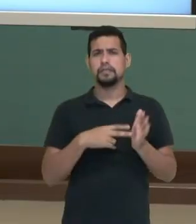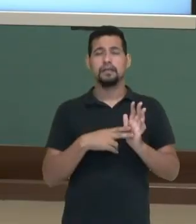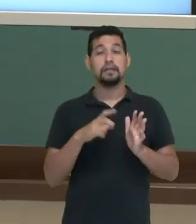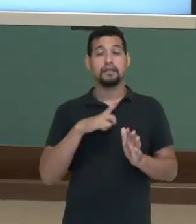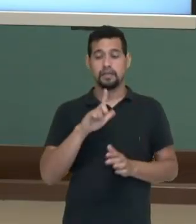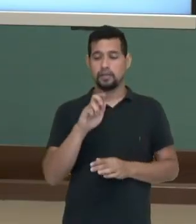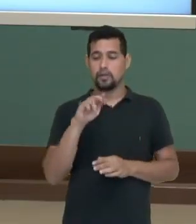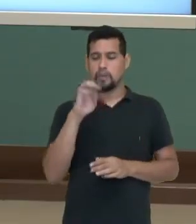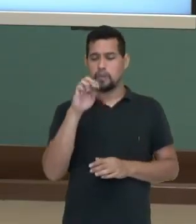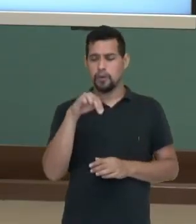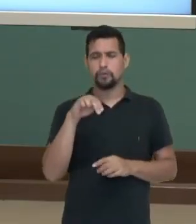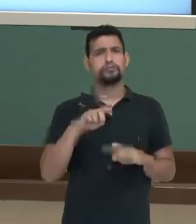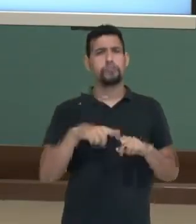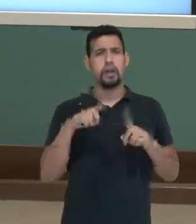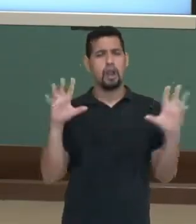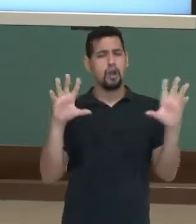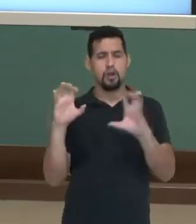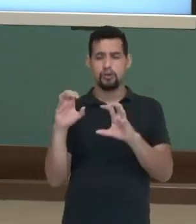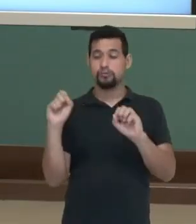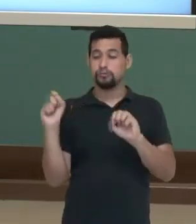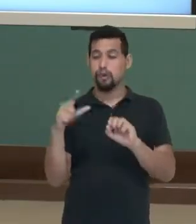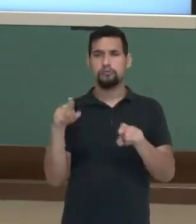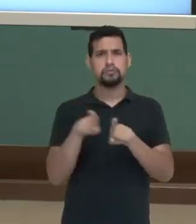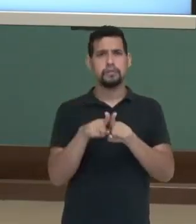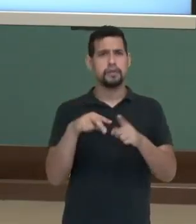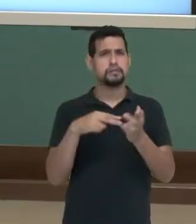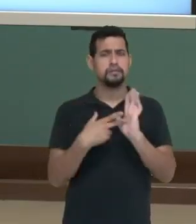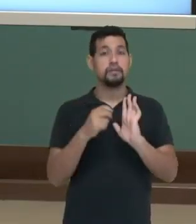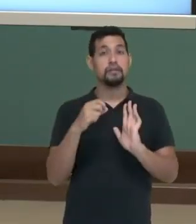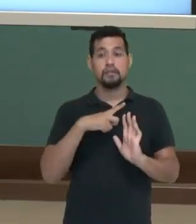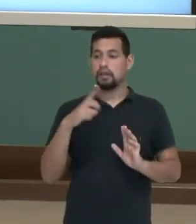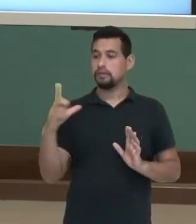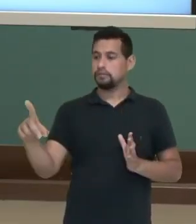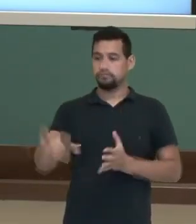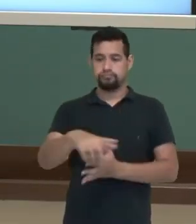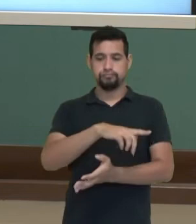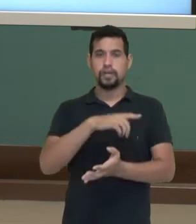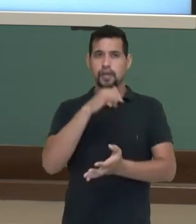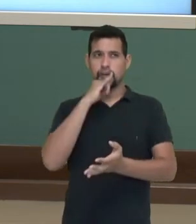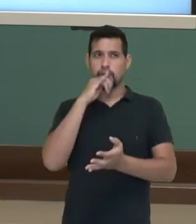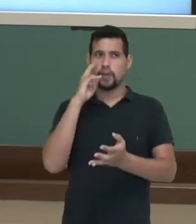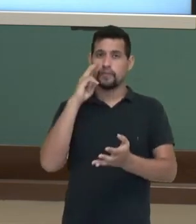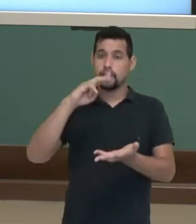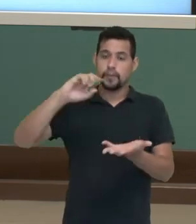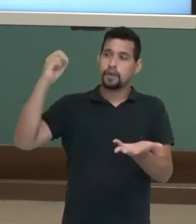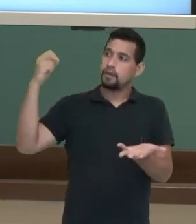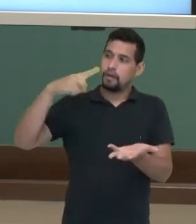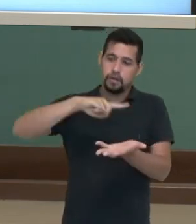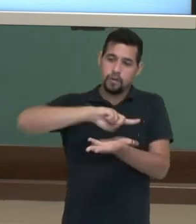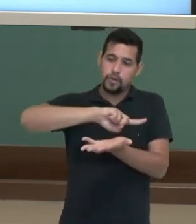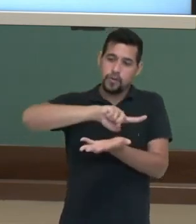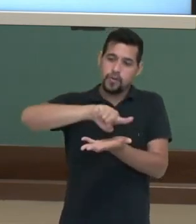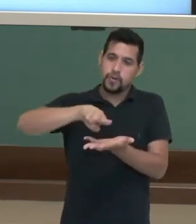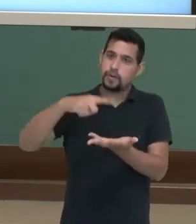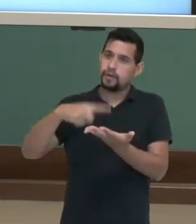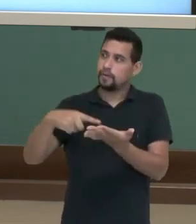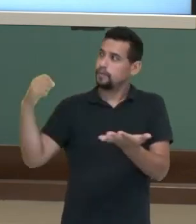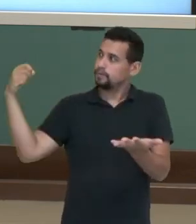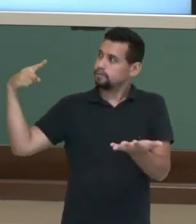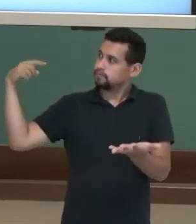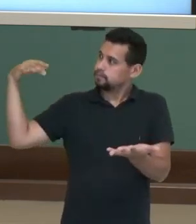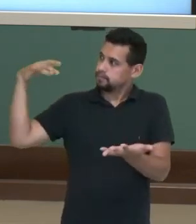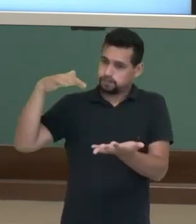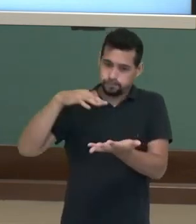guinomão aqui. A luminosidade do sol provavelmente está vindo da direita porque a sua sombra está do lado oposto,